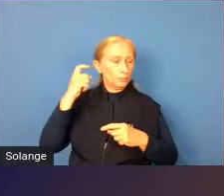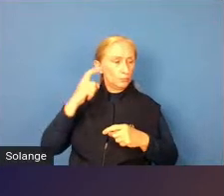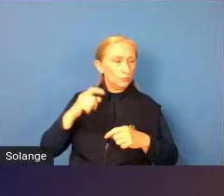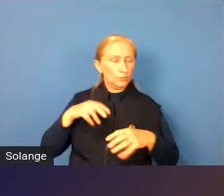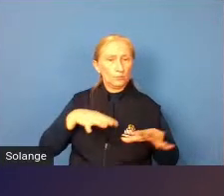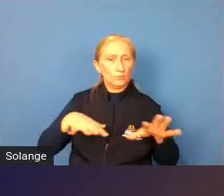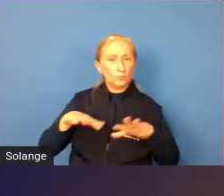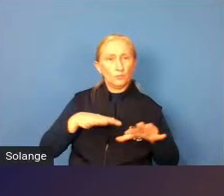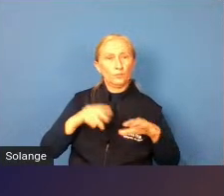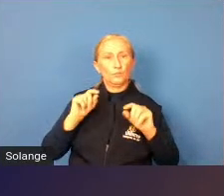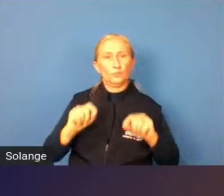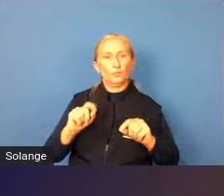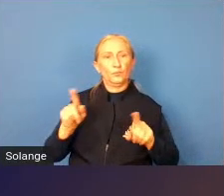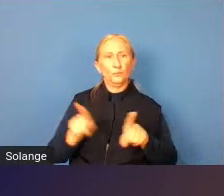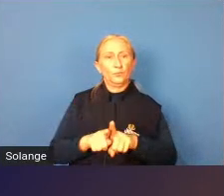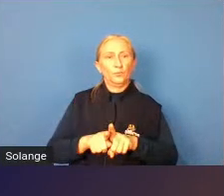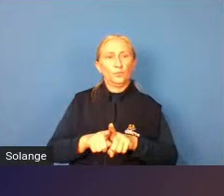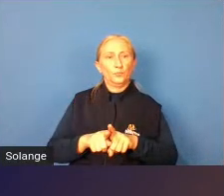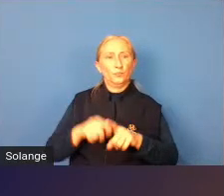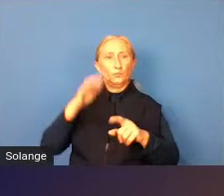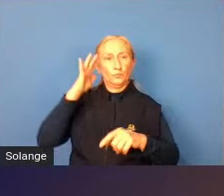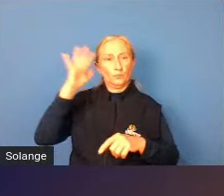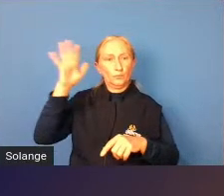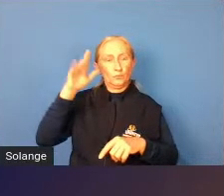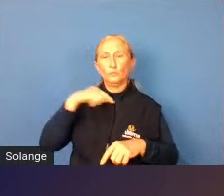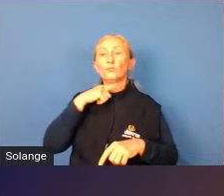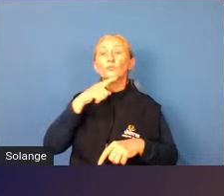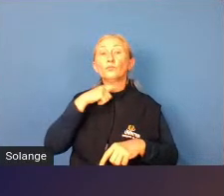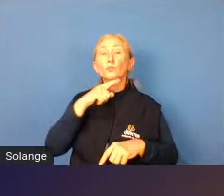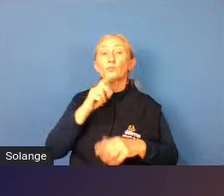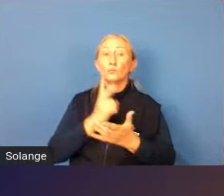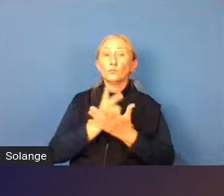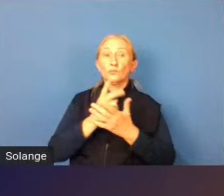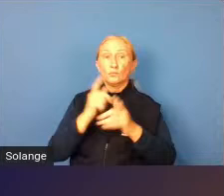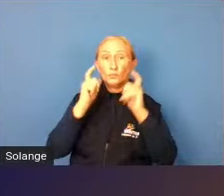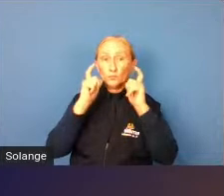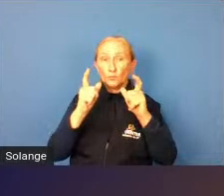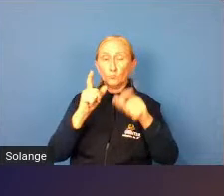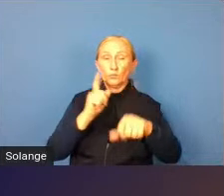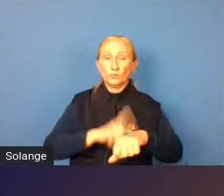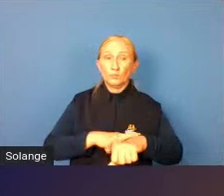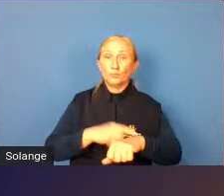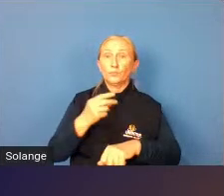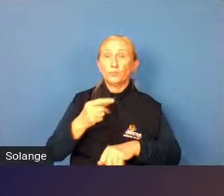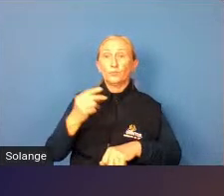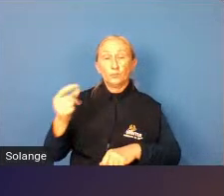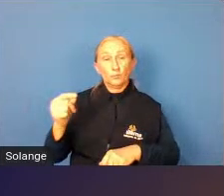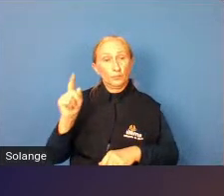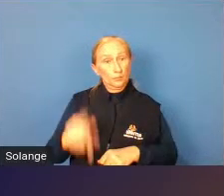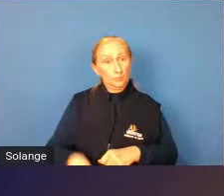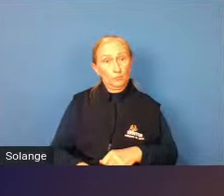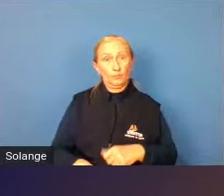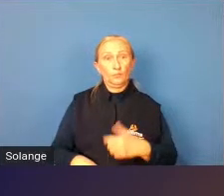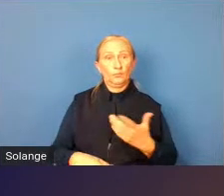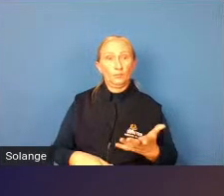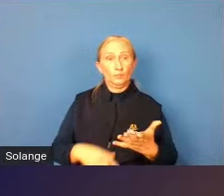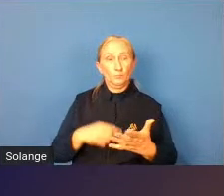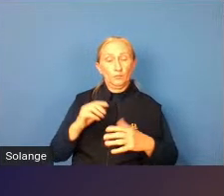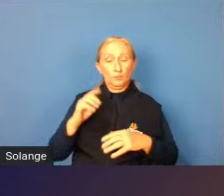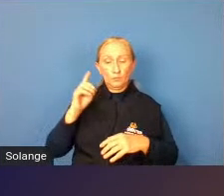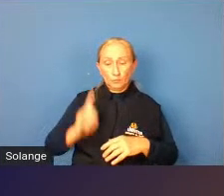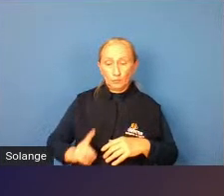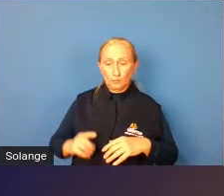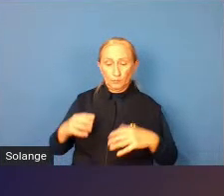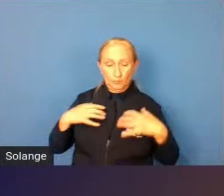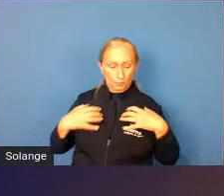movimento assim como eles são muito dispersos eles não conseguem manter a atenção por muito tempo então essas deficiências